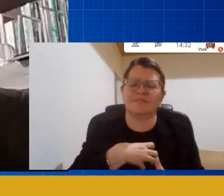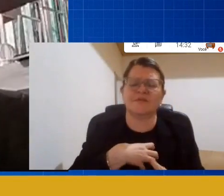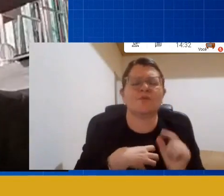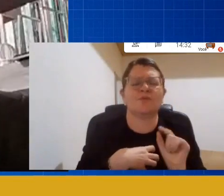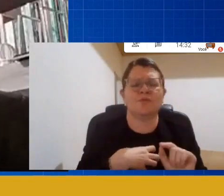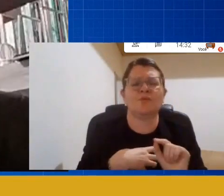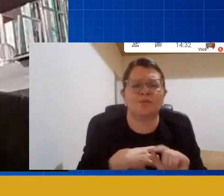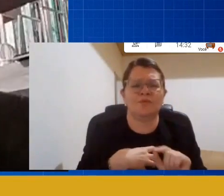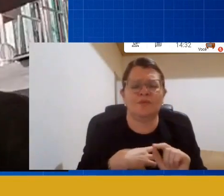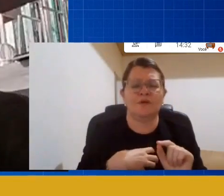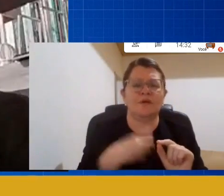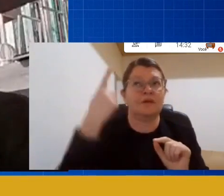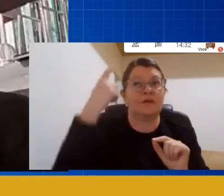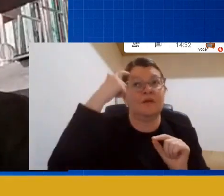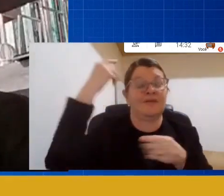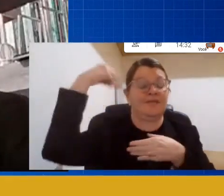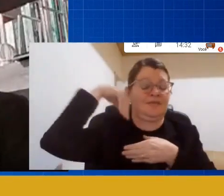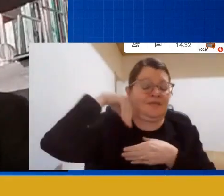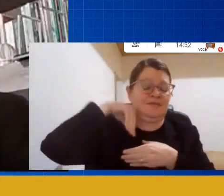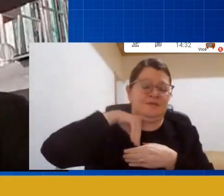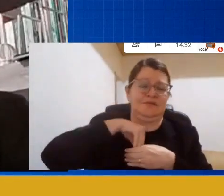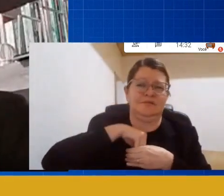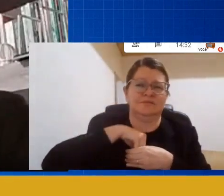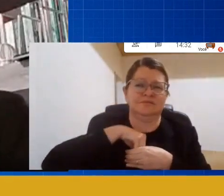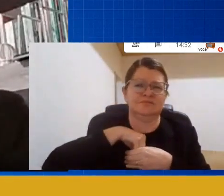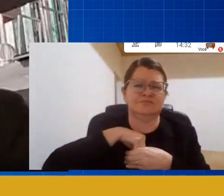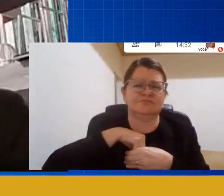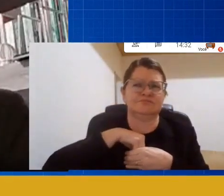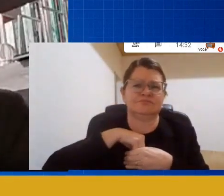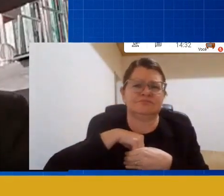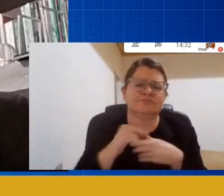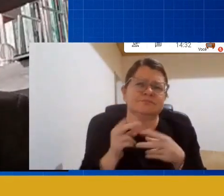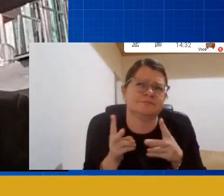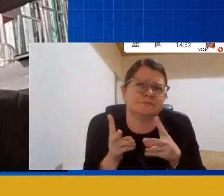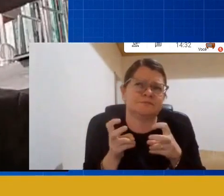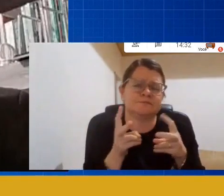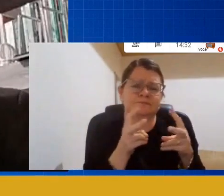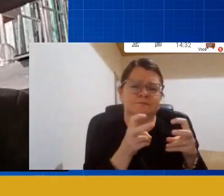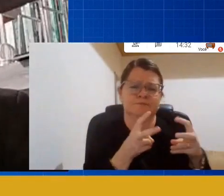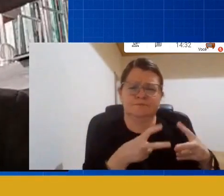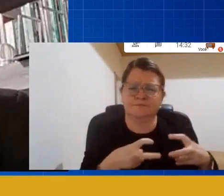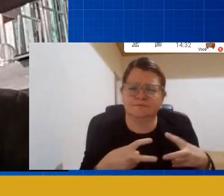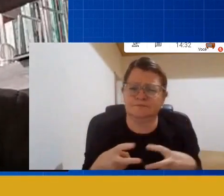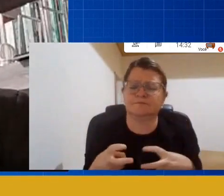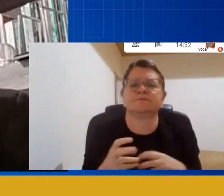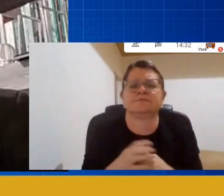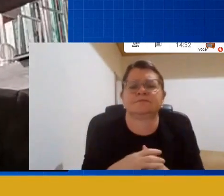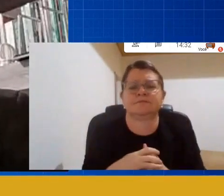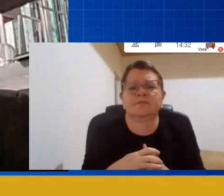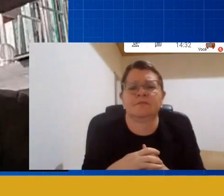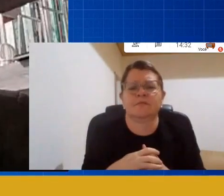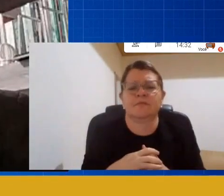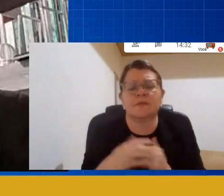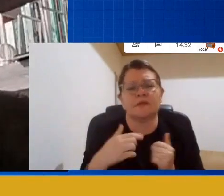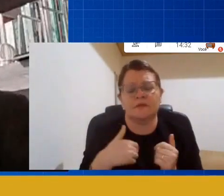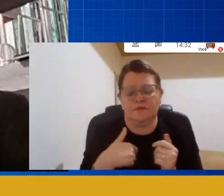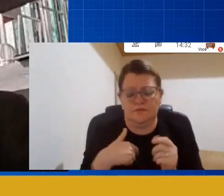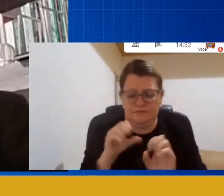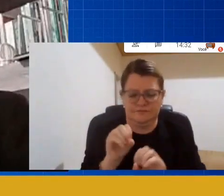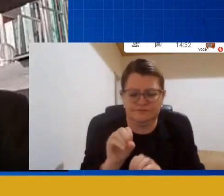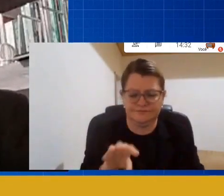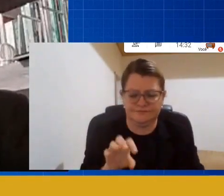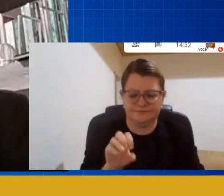perspectiva subjetiva ou seja eu quero dizer que quando você trabalha com uma criança